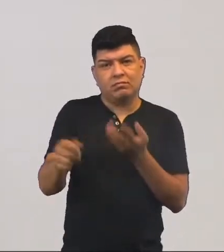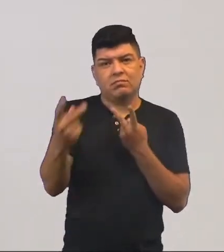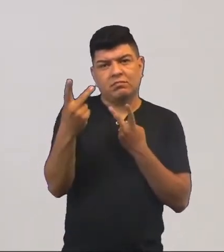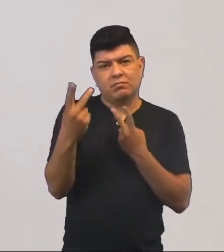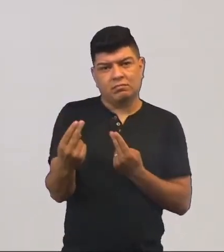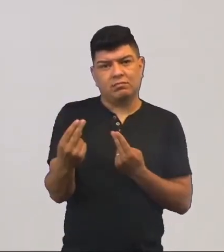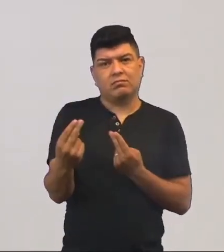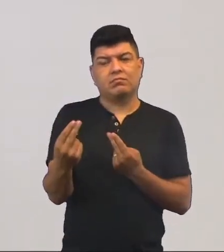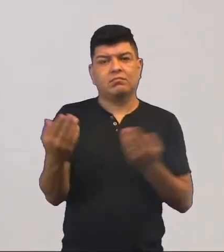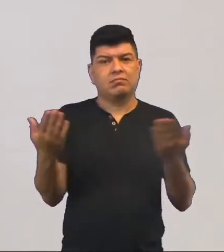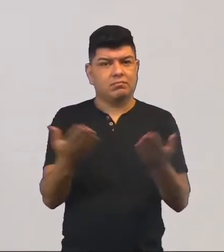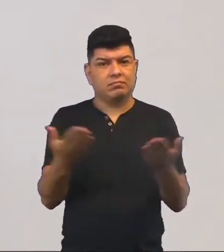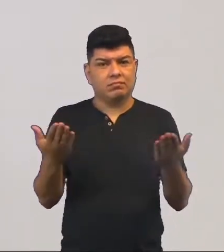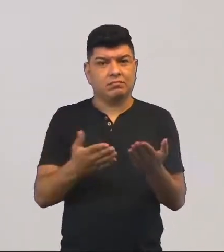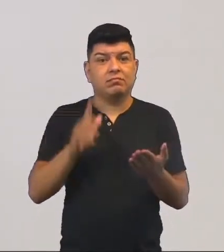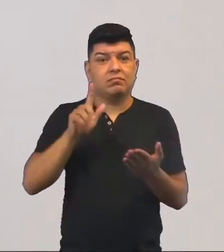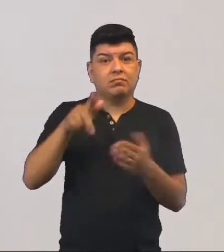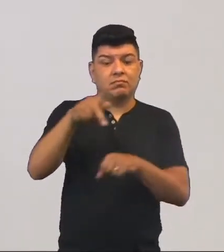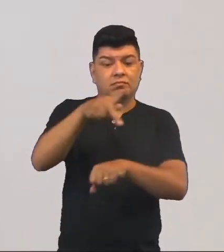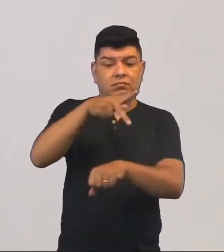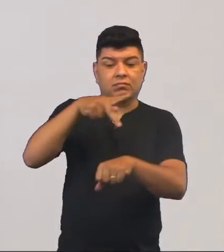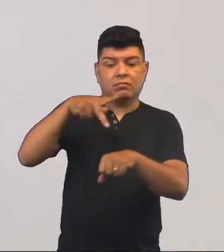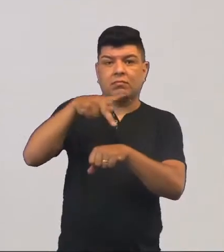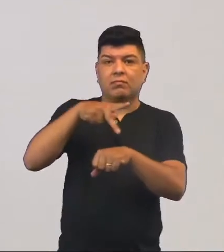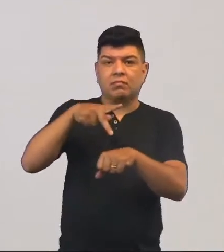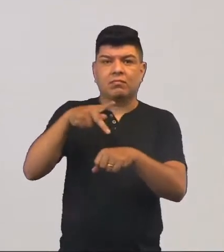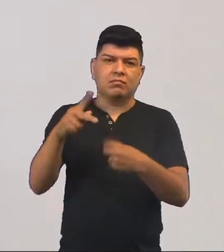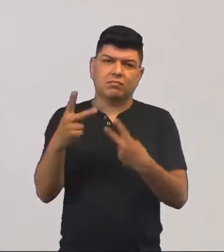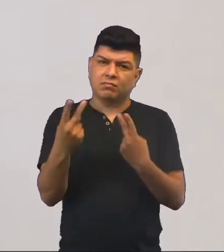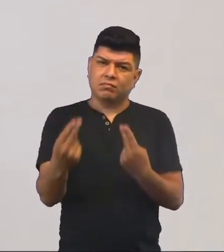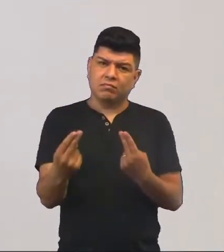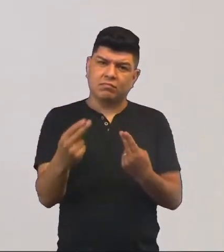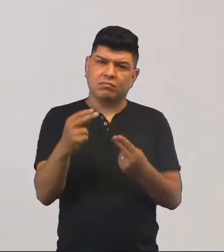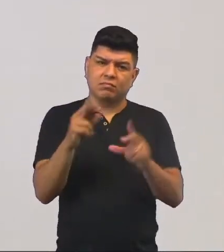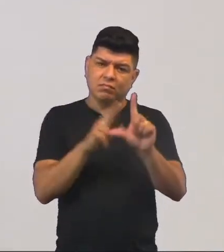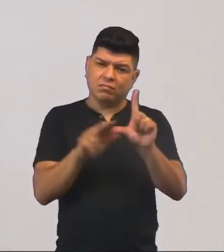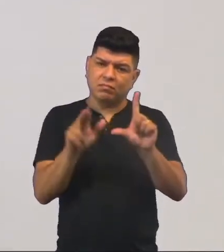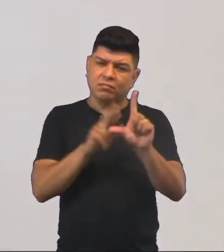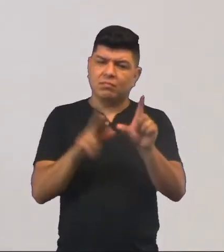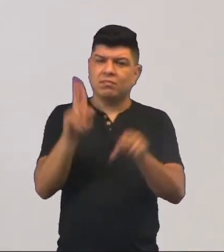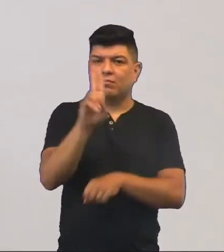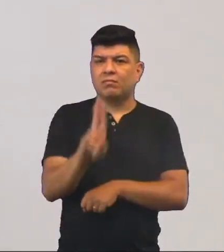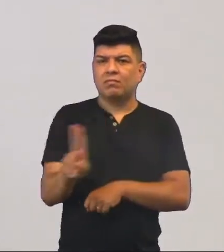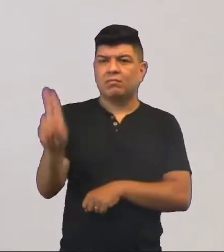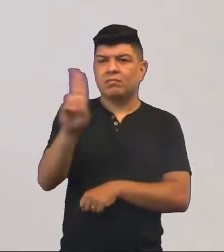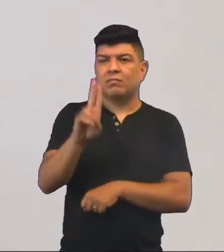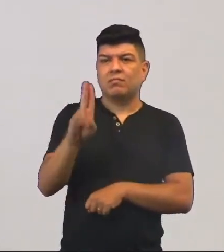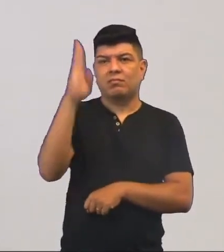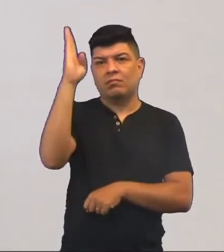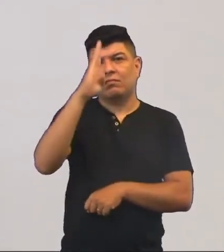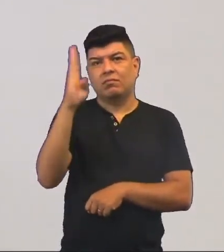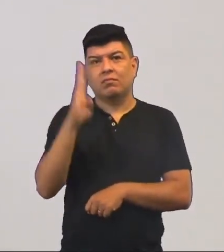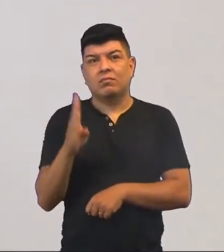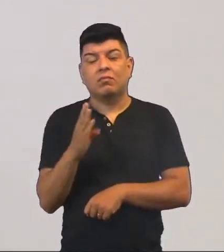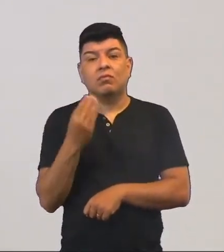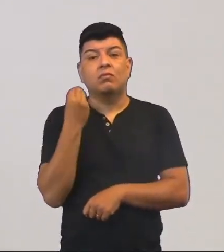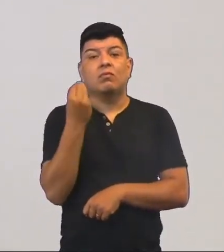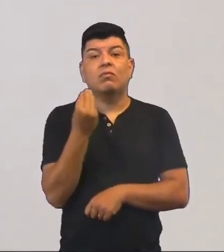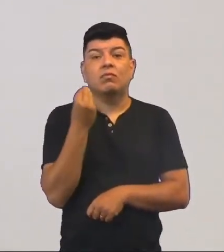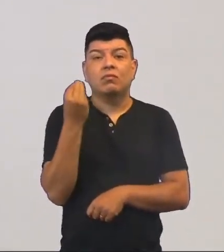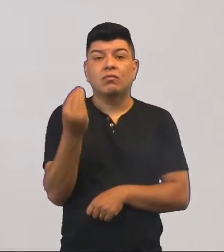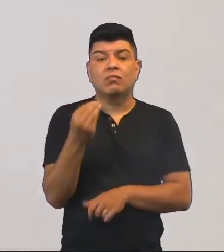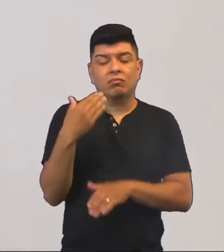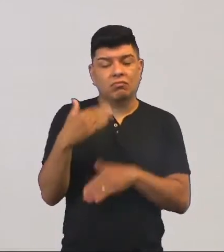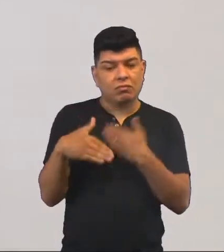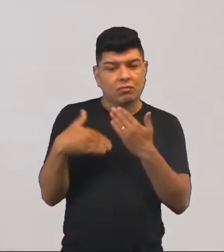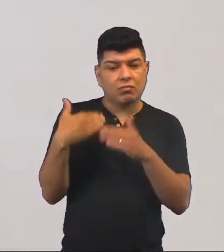escrevemos hoje? E nos outros países, será que são as mesmas letras que nós utilizamos no Brasil? Como que foi